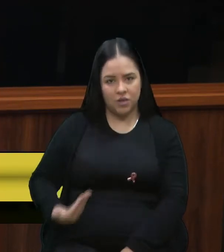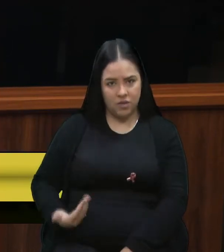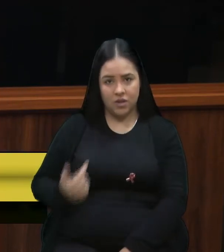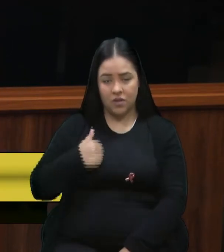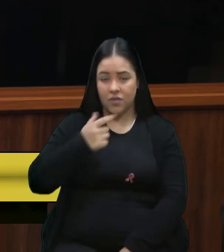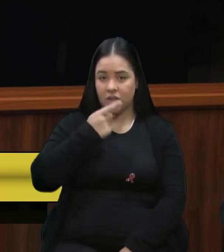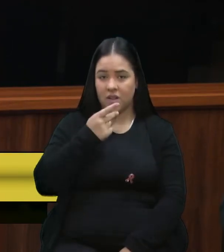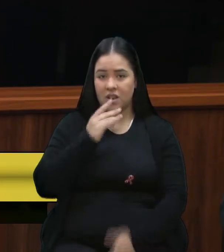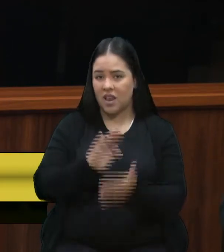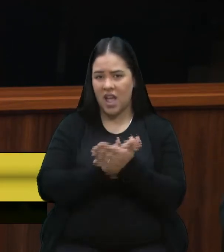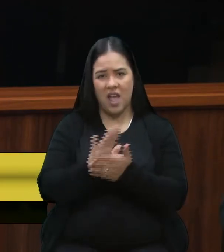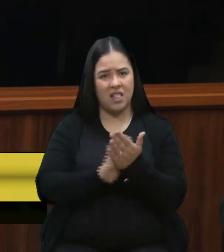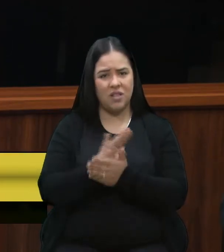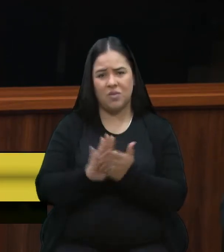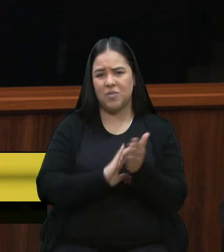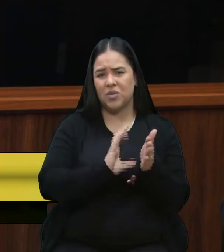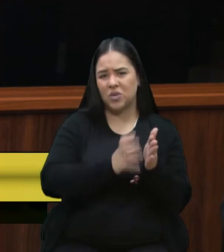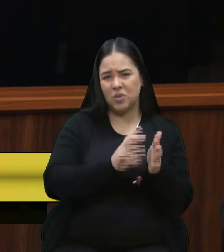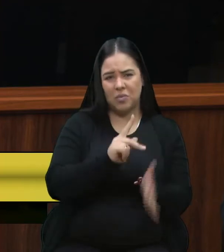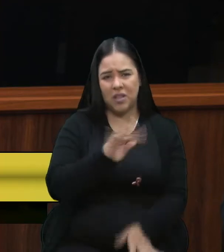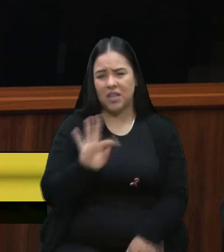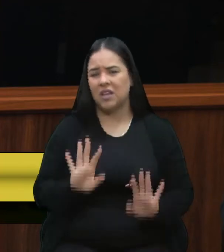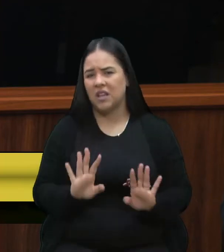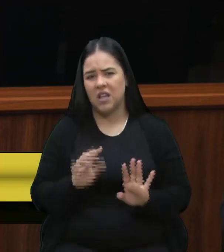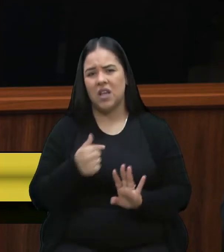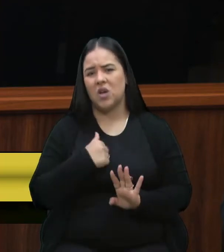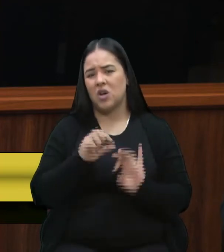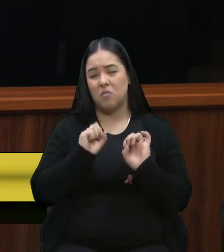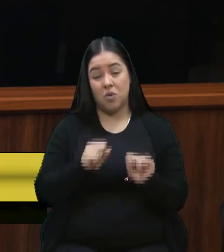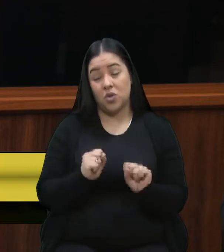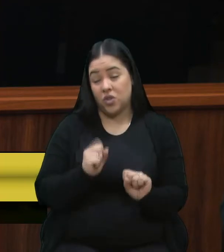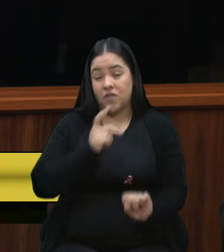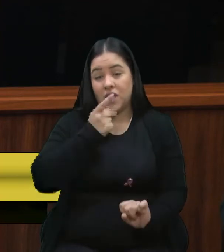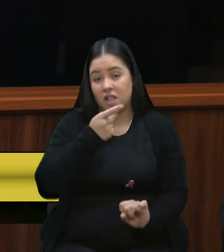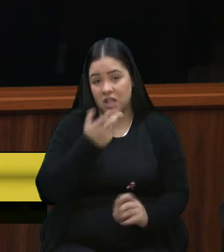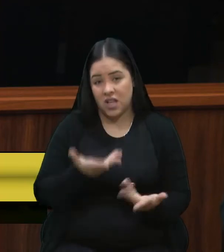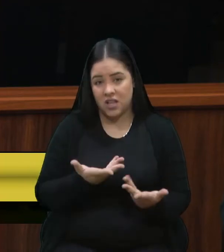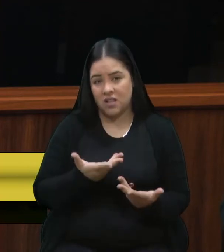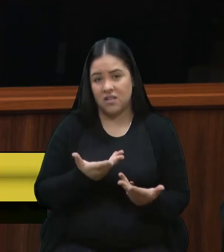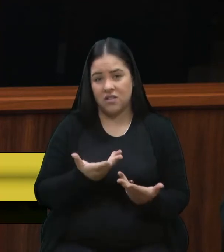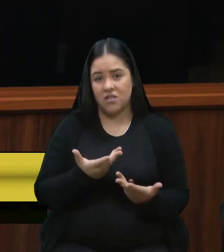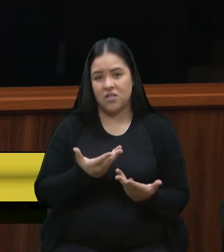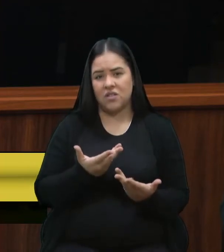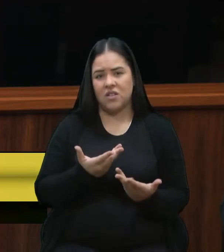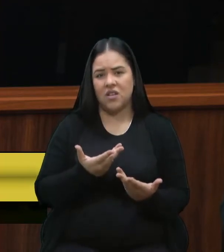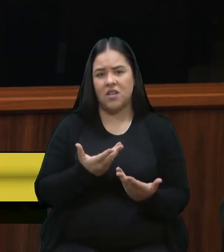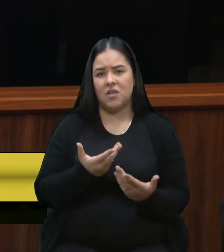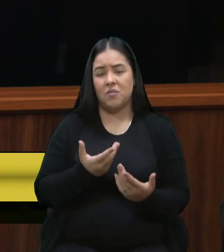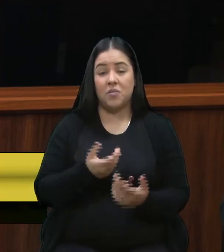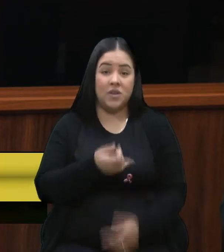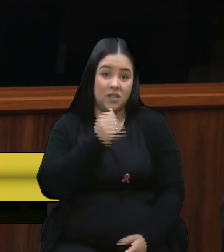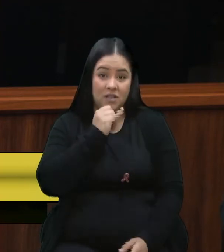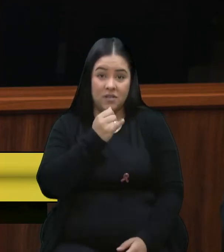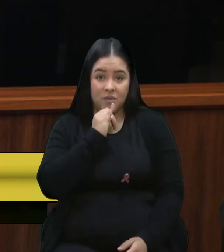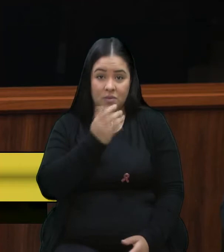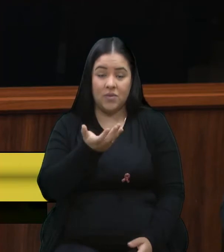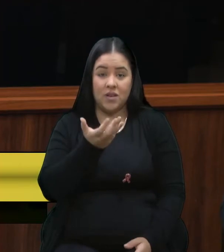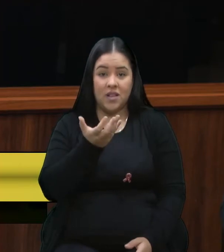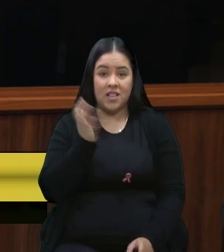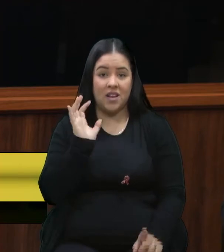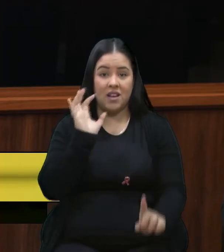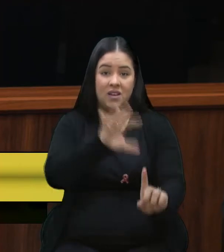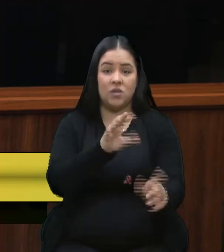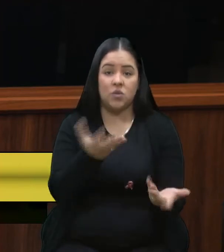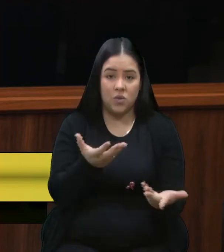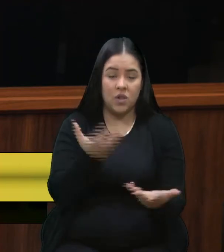governador do PT, e eu poderia aqui fazer uma fala irresponsável, atacando, por exemplo, o governador Leite, ou